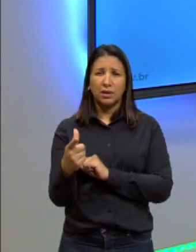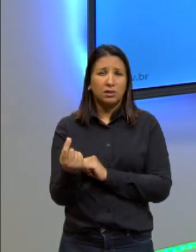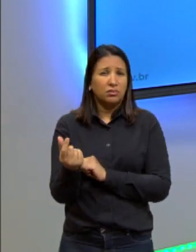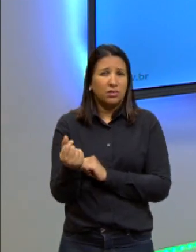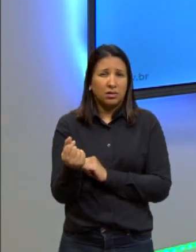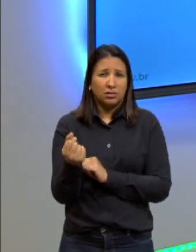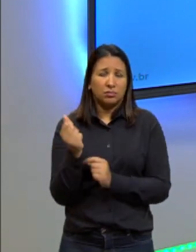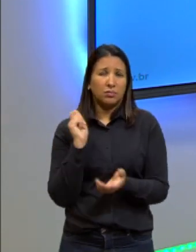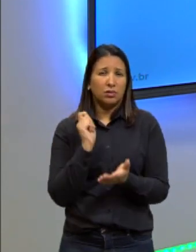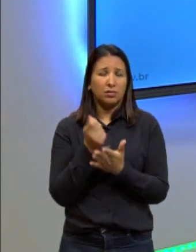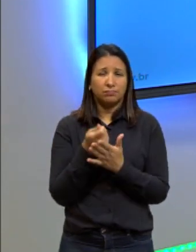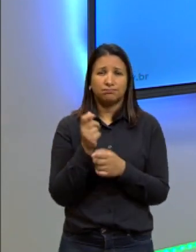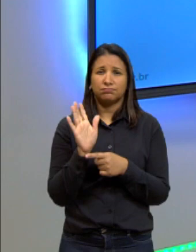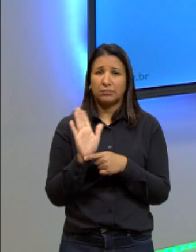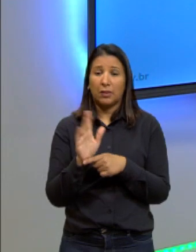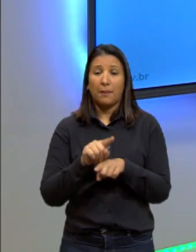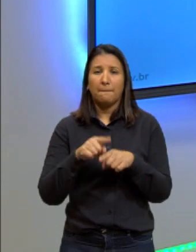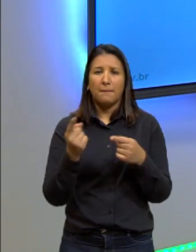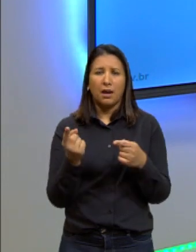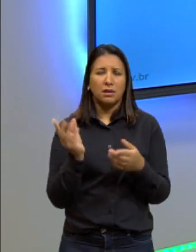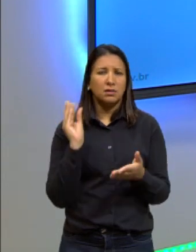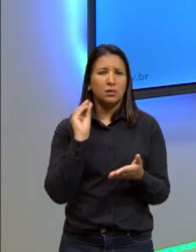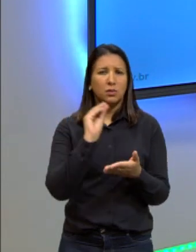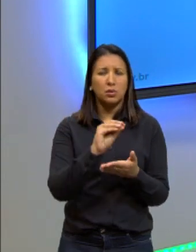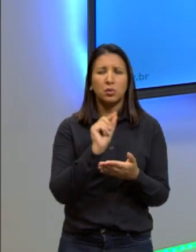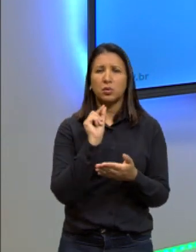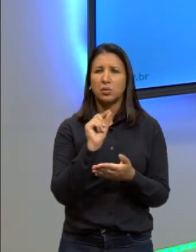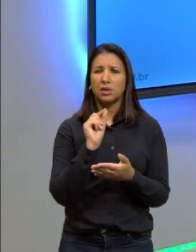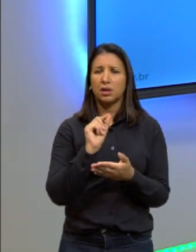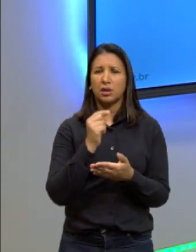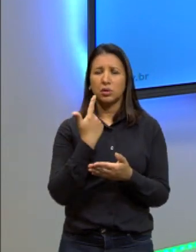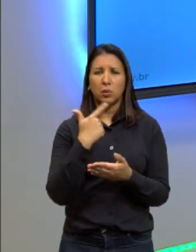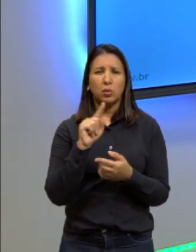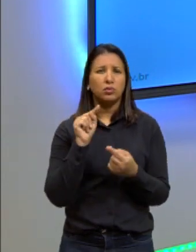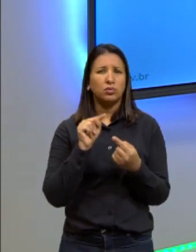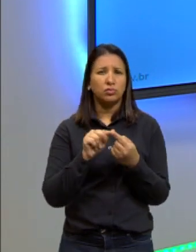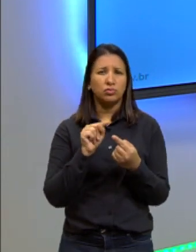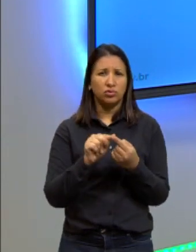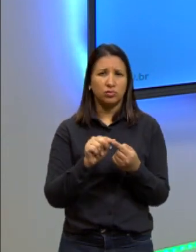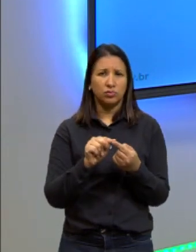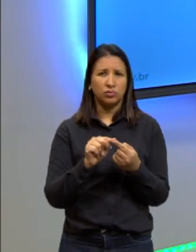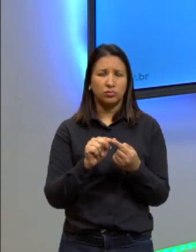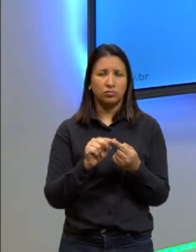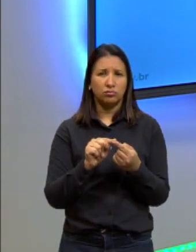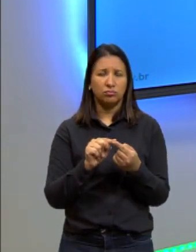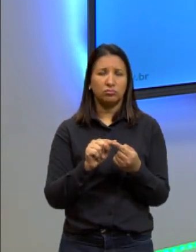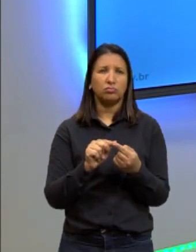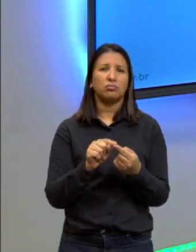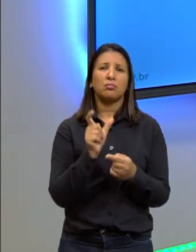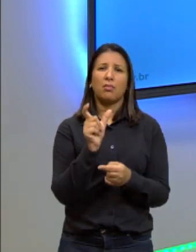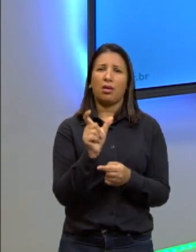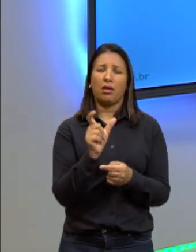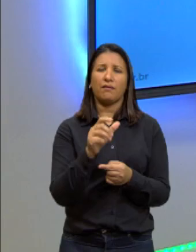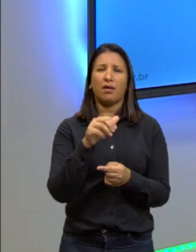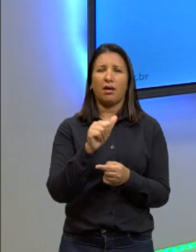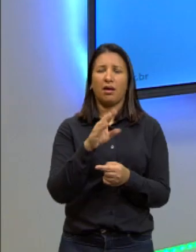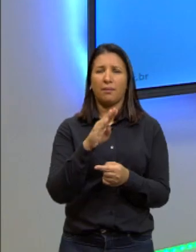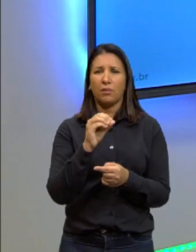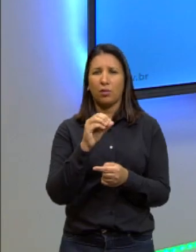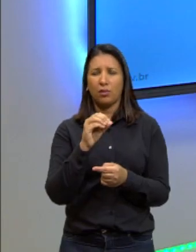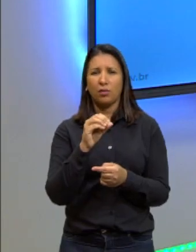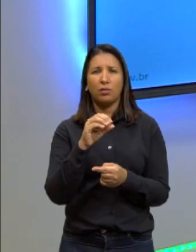financeiras. E ela quis colocar de outra forma e ela colocou abomináveis. isso é